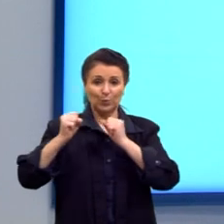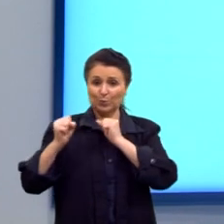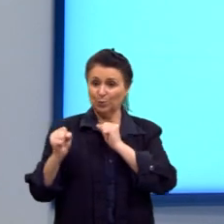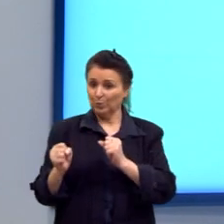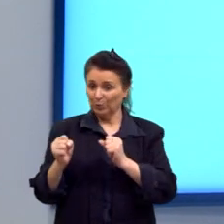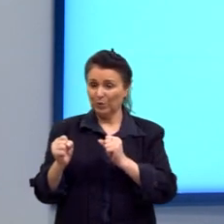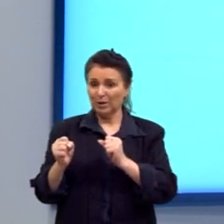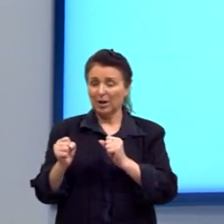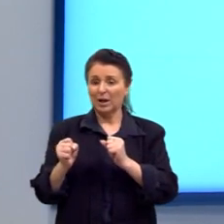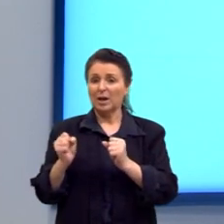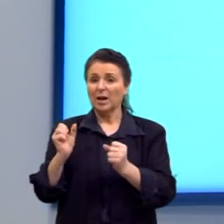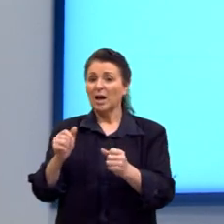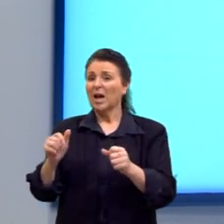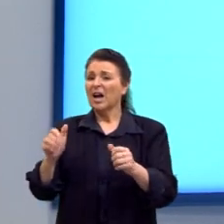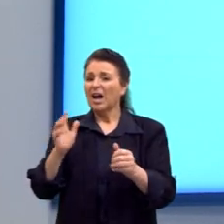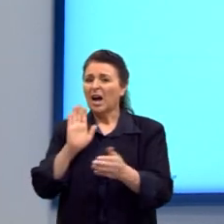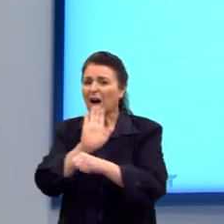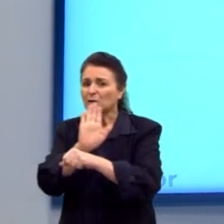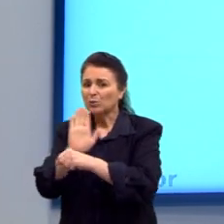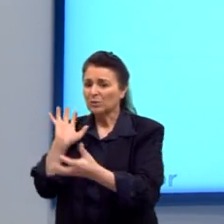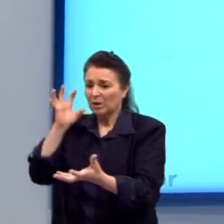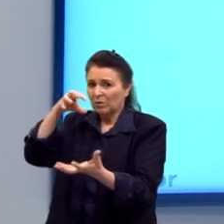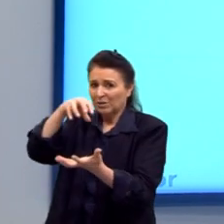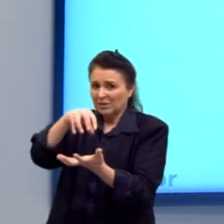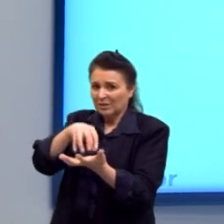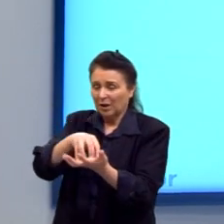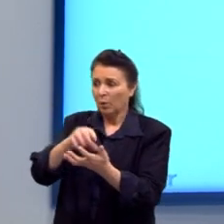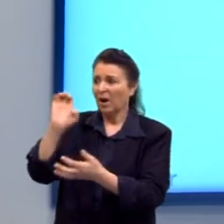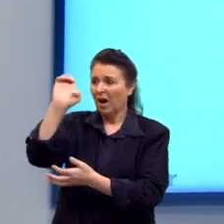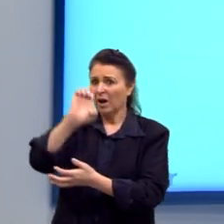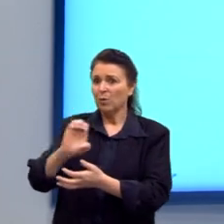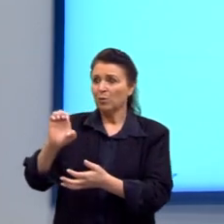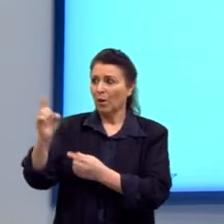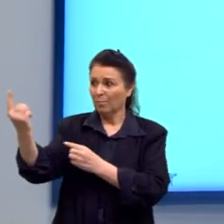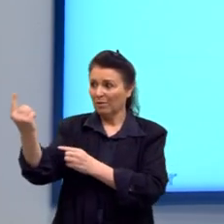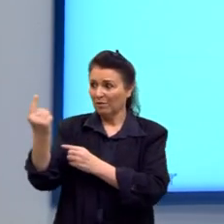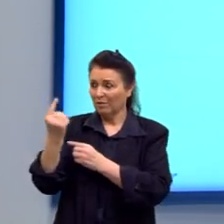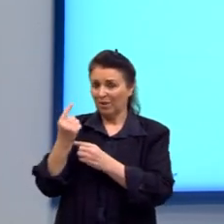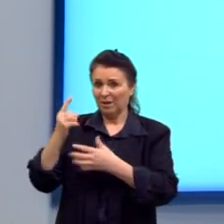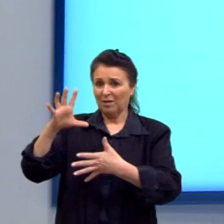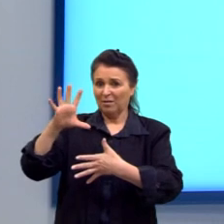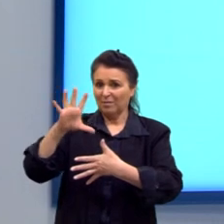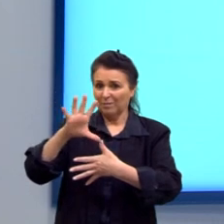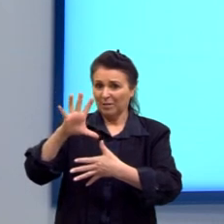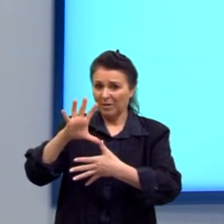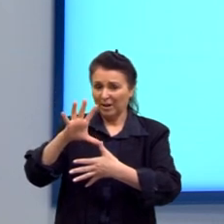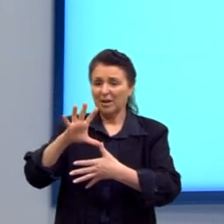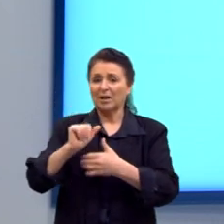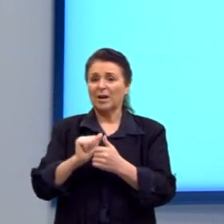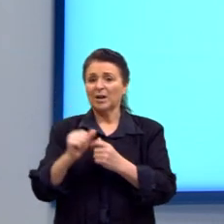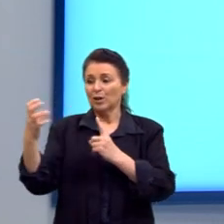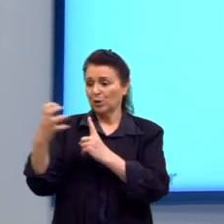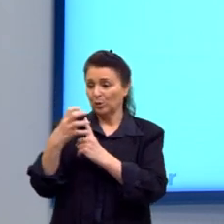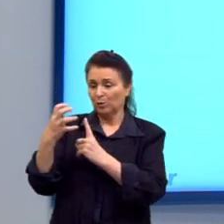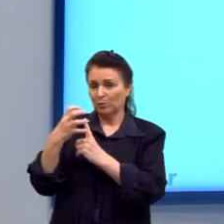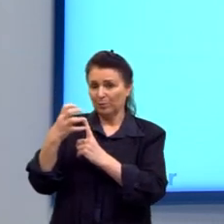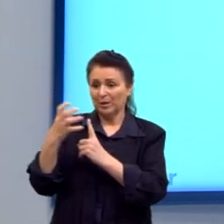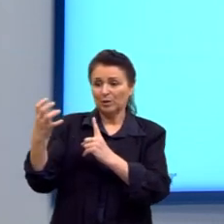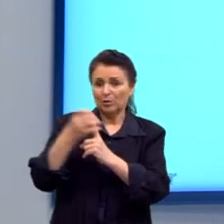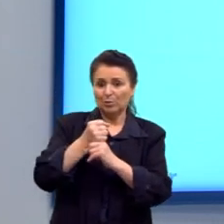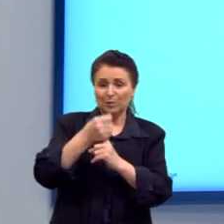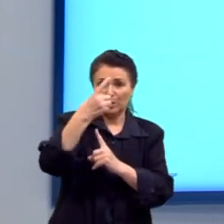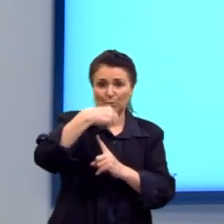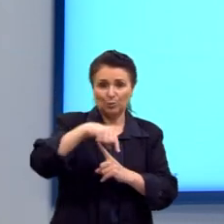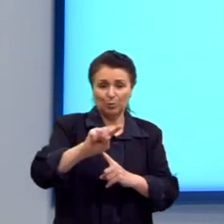a colonização. Aqui tem toda a civilização europeia que vem para a América, civilizar os bárbados, nós já vimos essa coisa toda. Olha aqui, trago uma foto